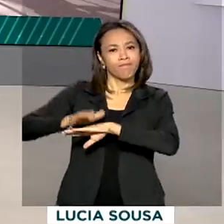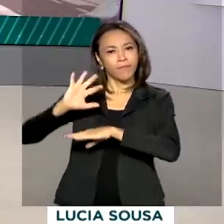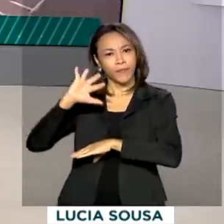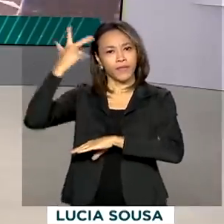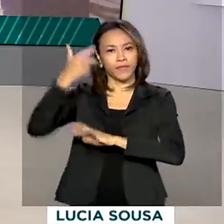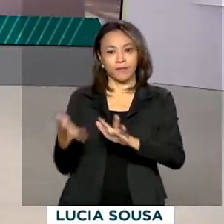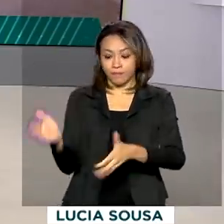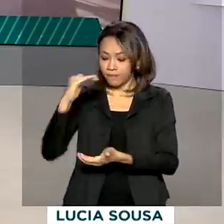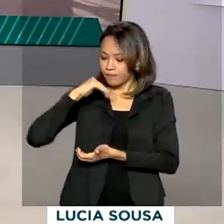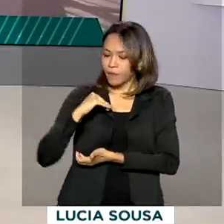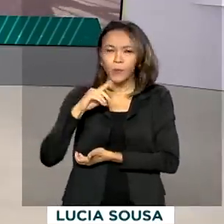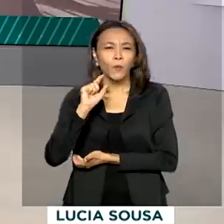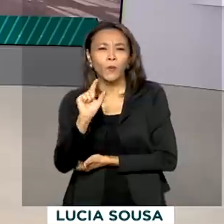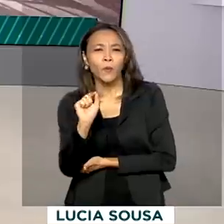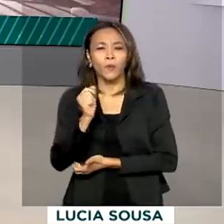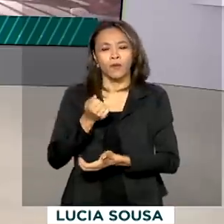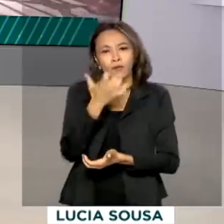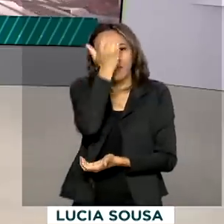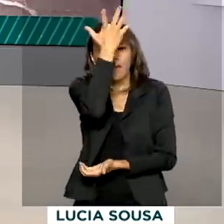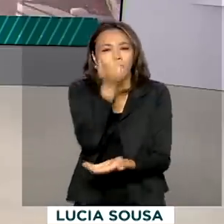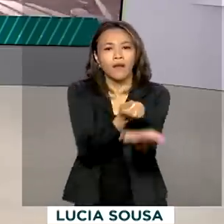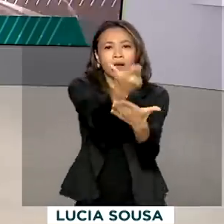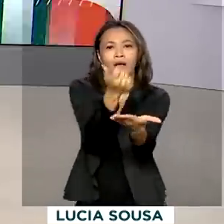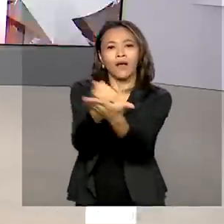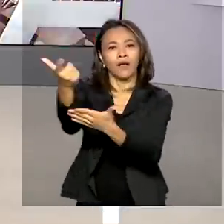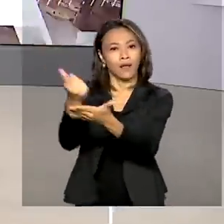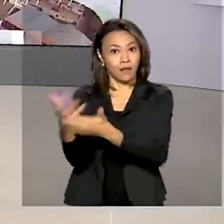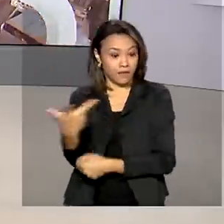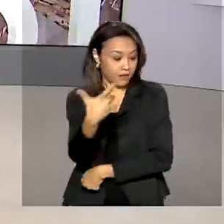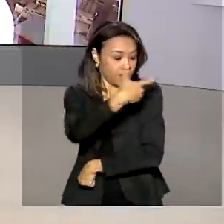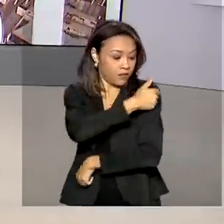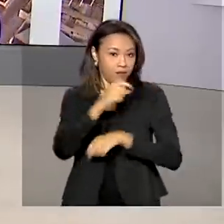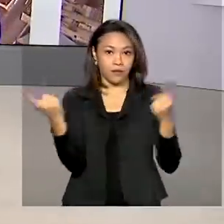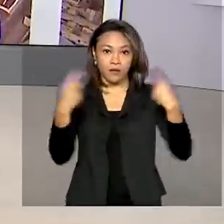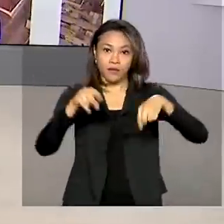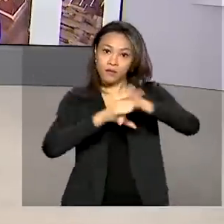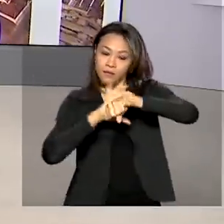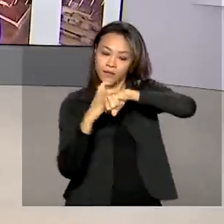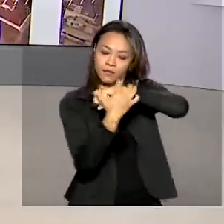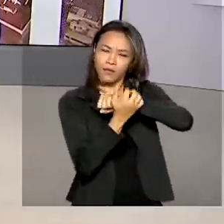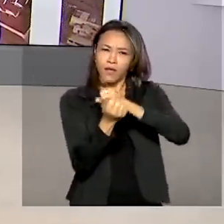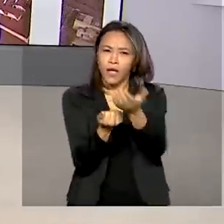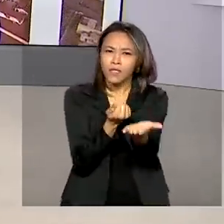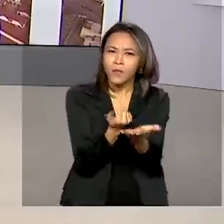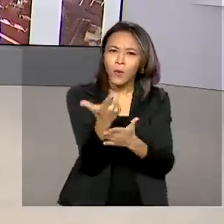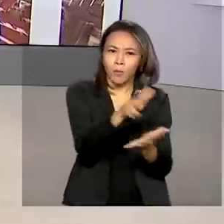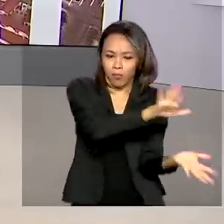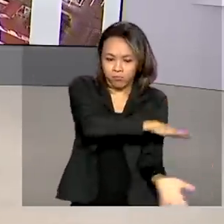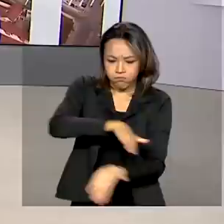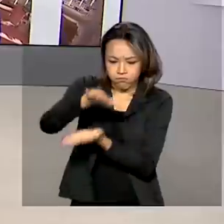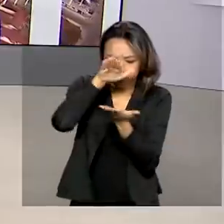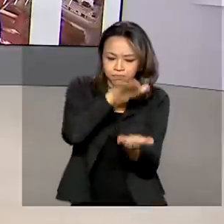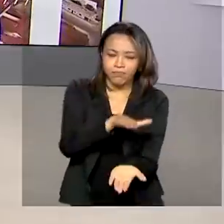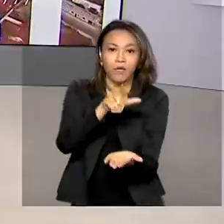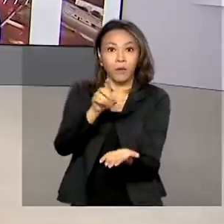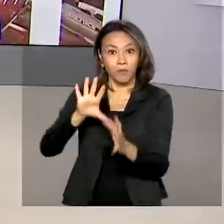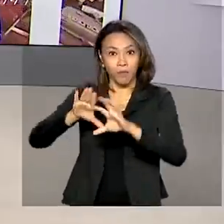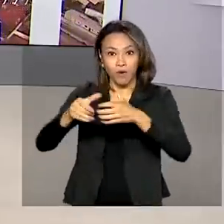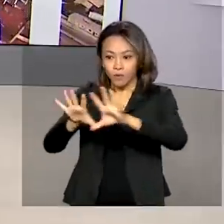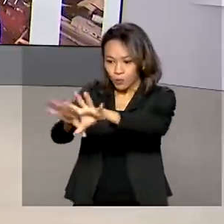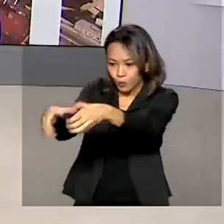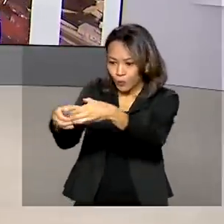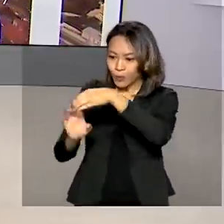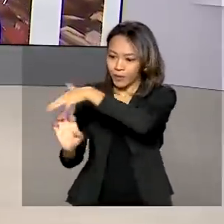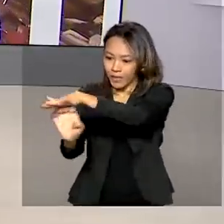vai facilitar a importação de vacinas contra a Covid-19. As doses adquiridas pelo Brasil por meio do consórcio COVAX